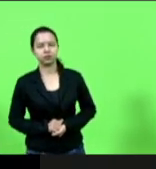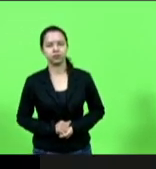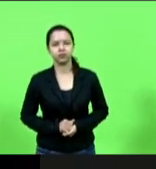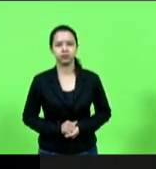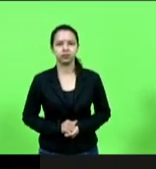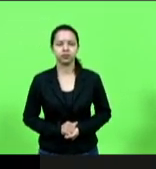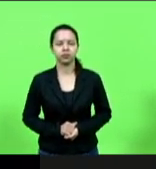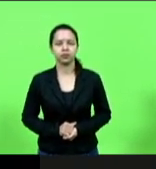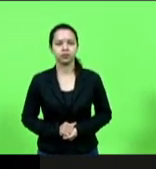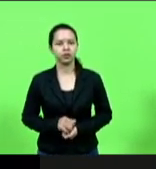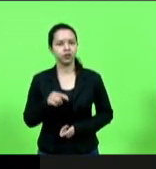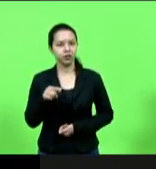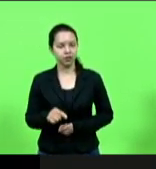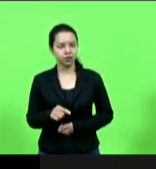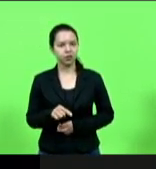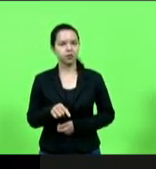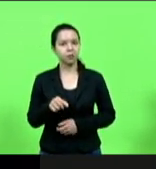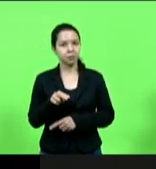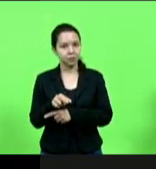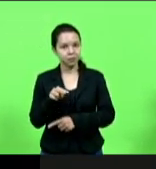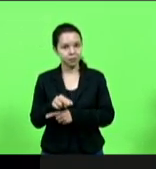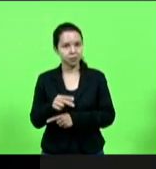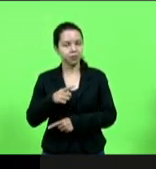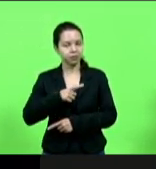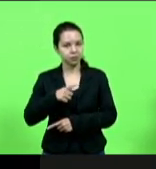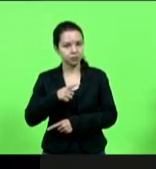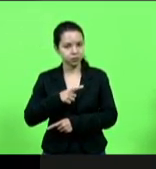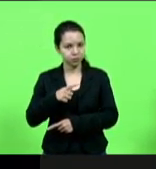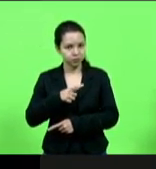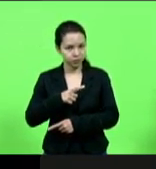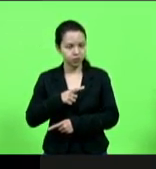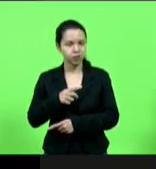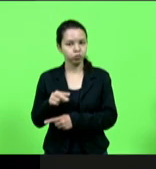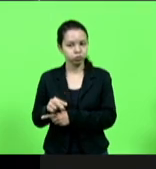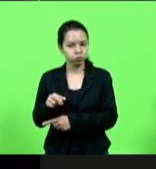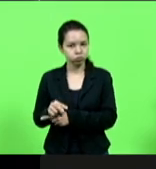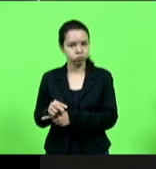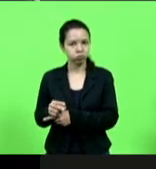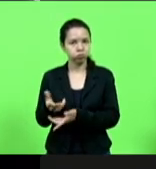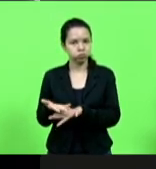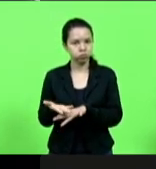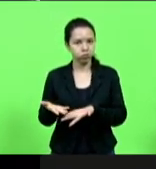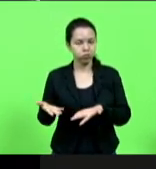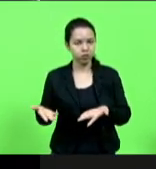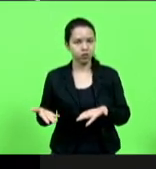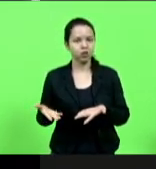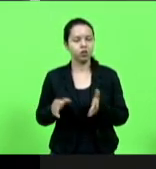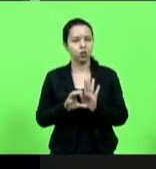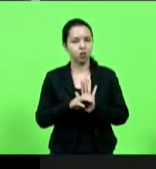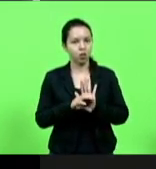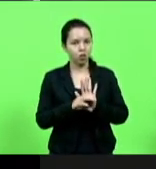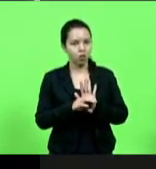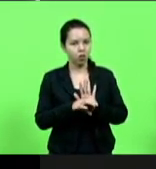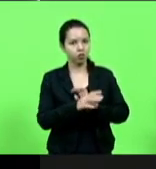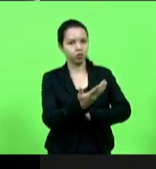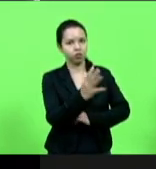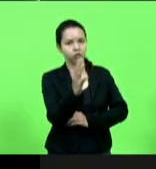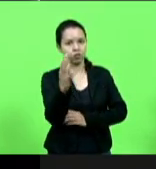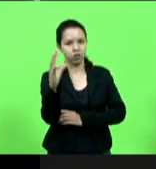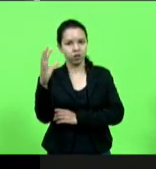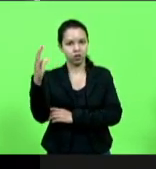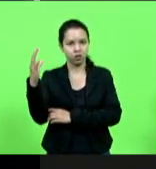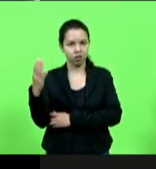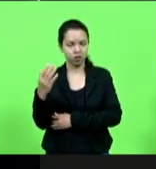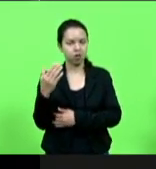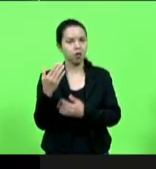e que se preserva se preserva o nosso código florestal mostra e todos